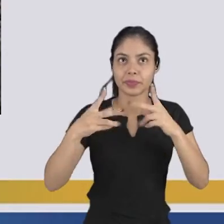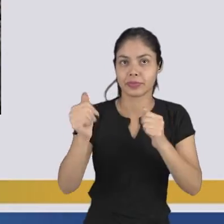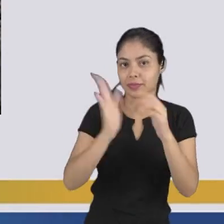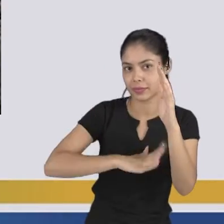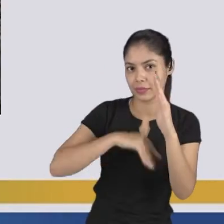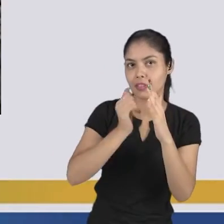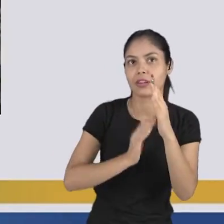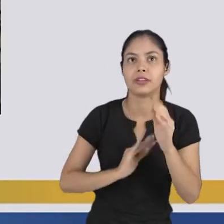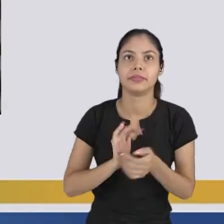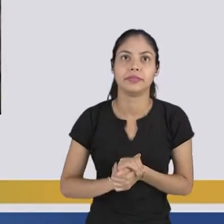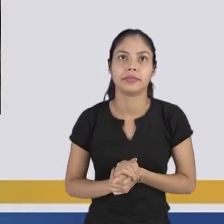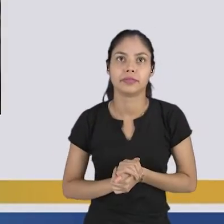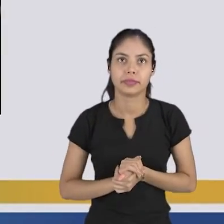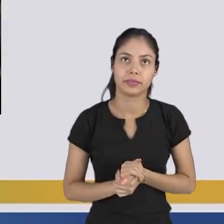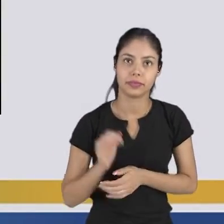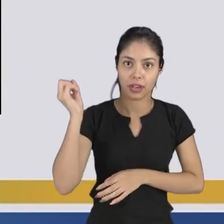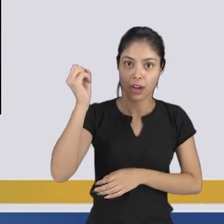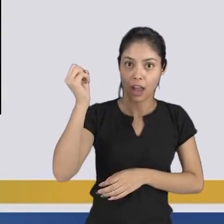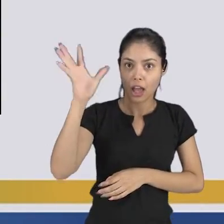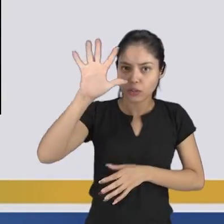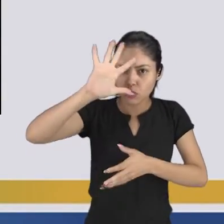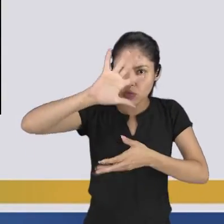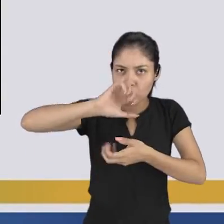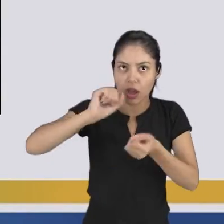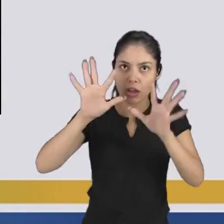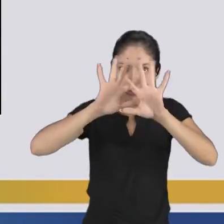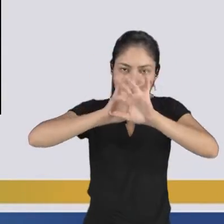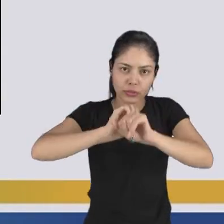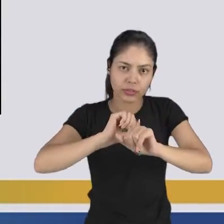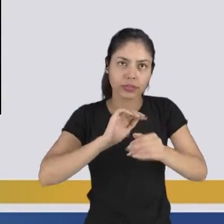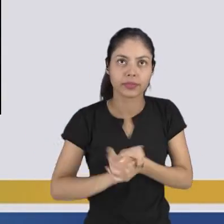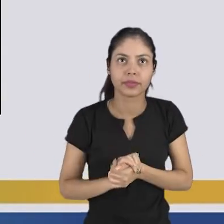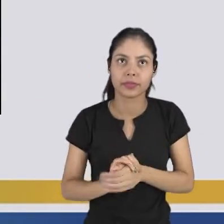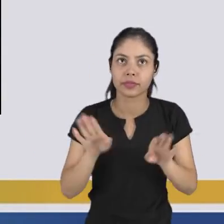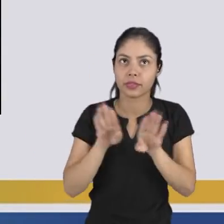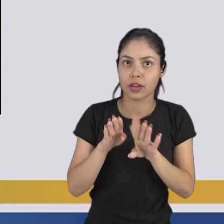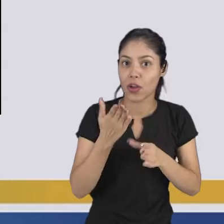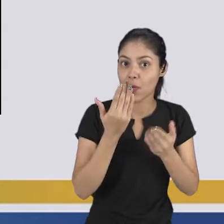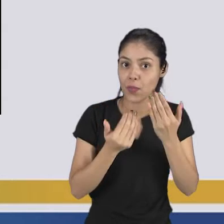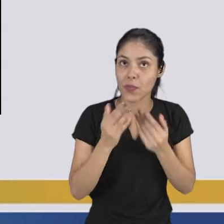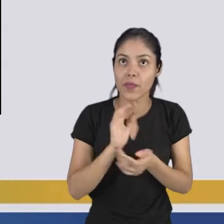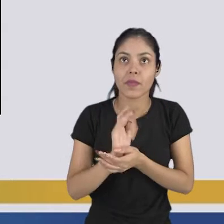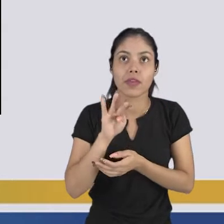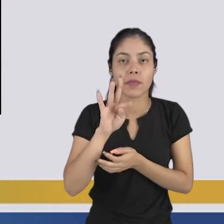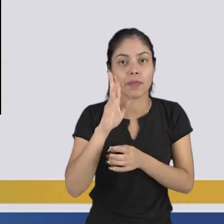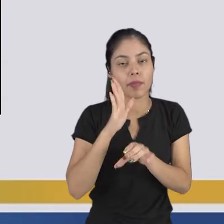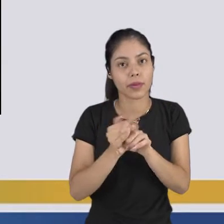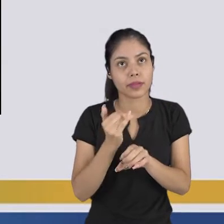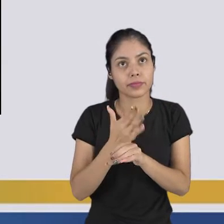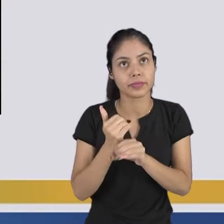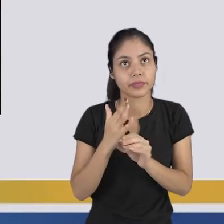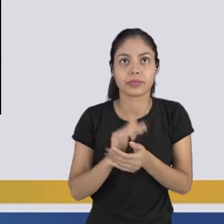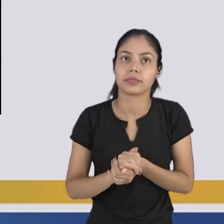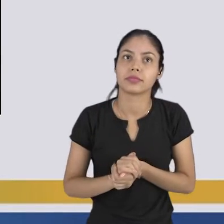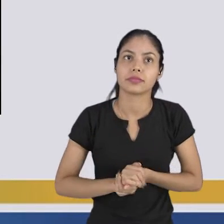pinturas. Entre elas, A Noite Estrelada, Girassóis, Os Comedores de Batata e Quarto em Arles.